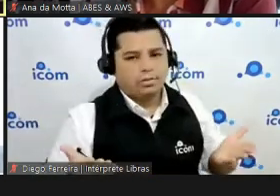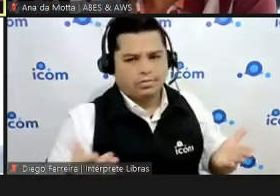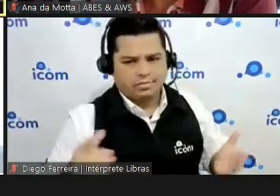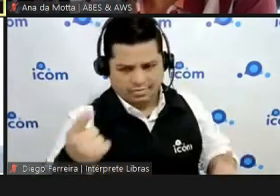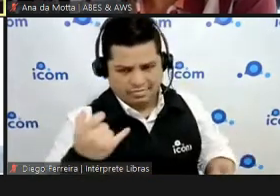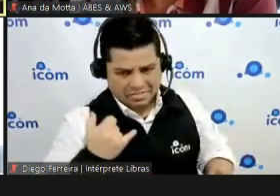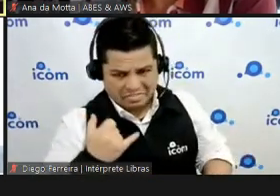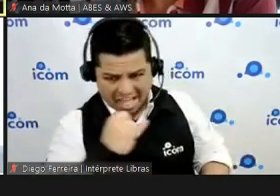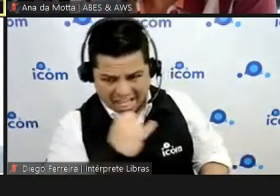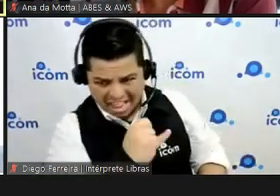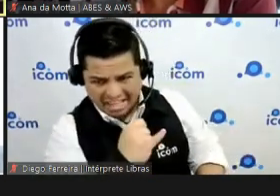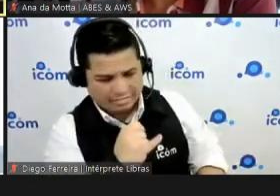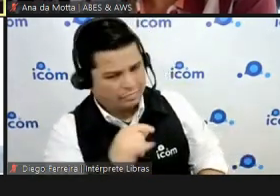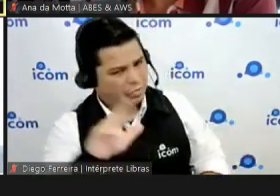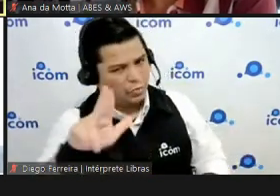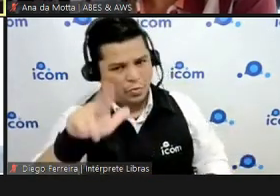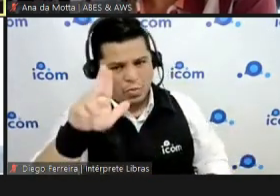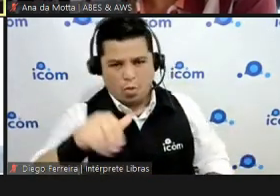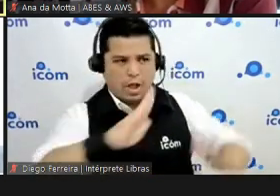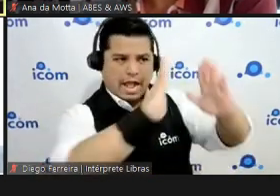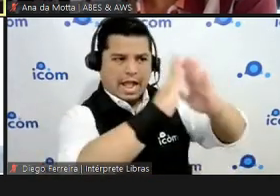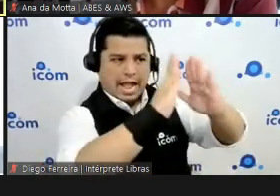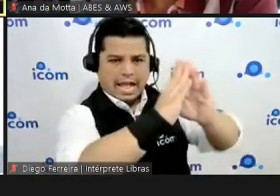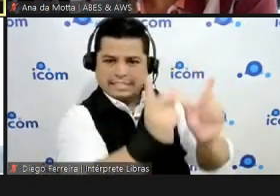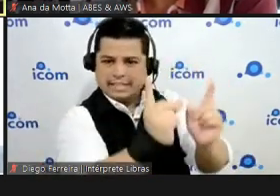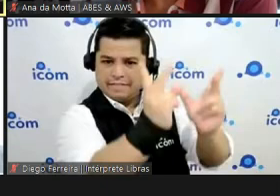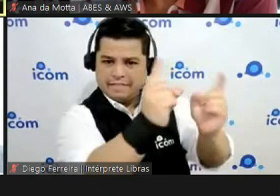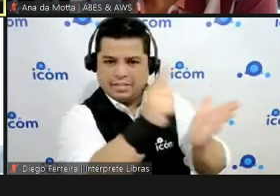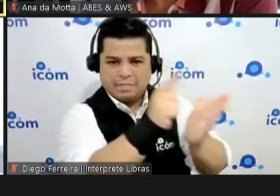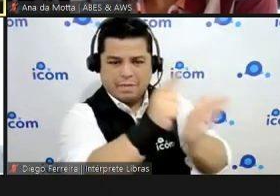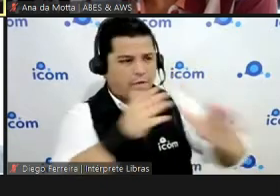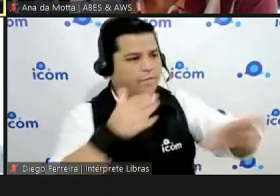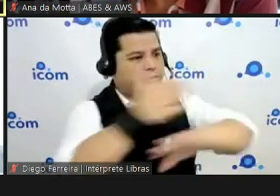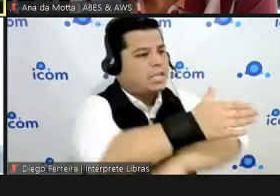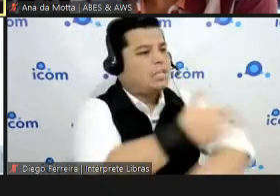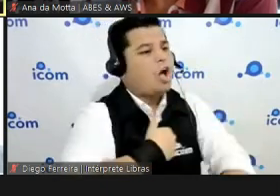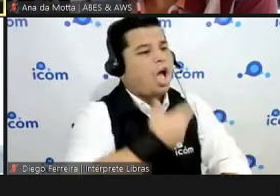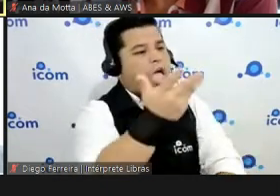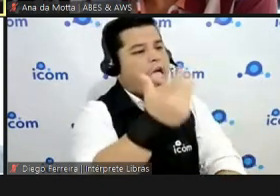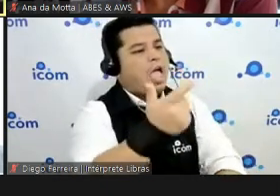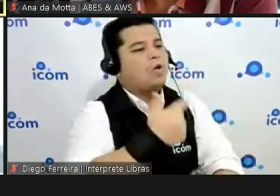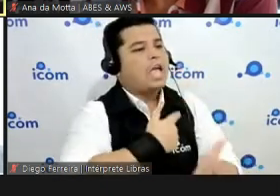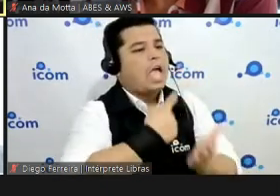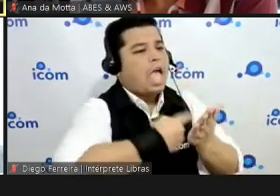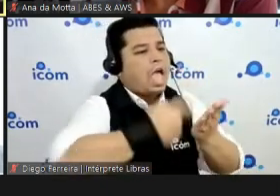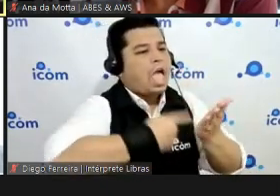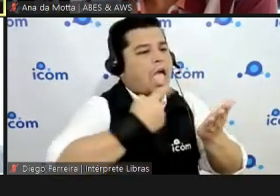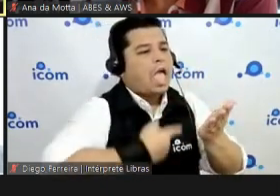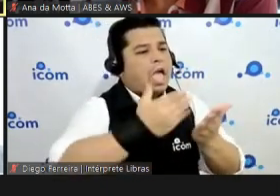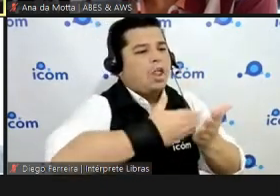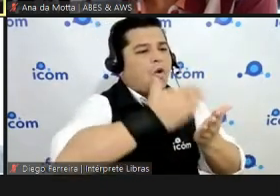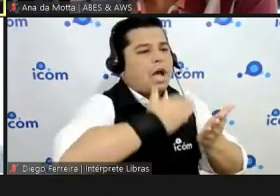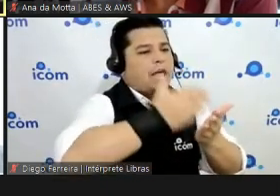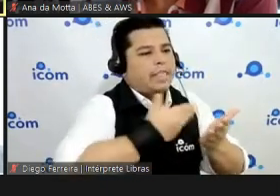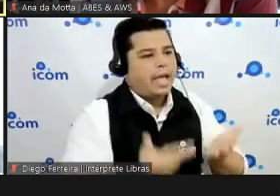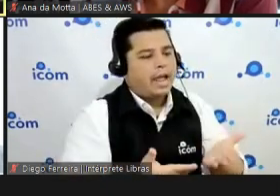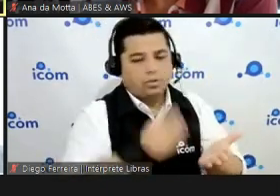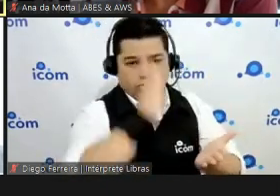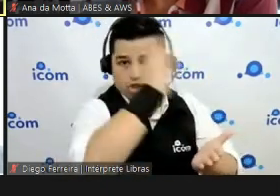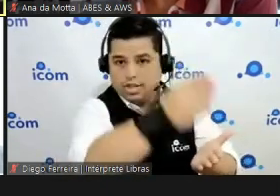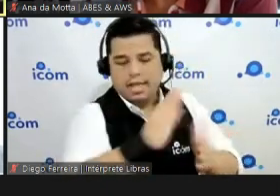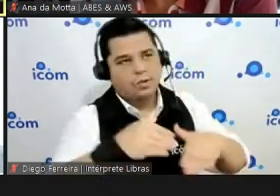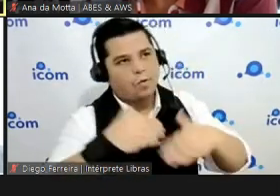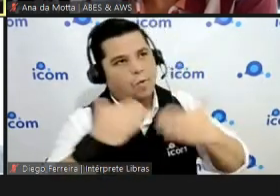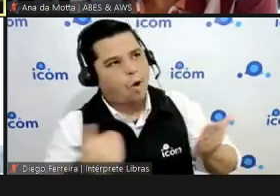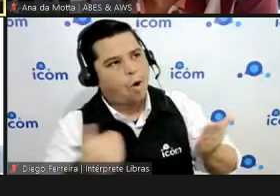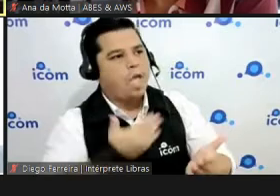não procurar resolver uma necessidade, é cultural do ser humano já sair da pré-conceituação da solução que